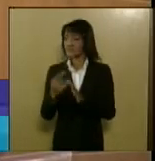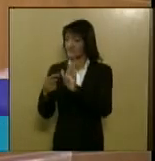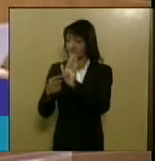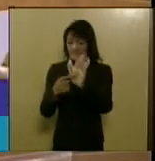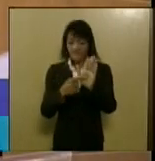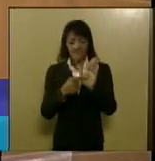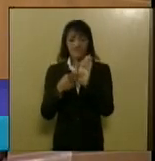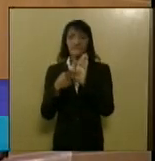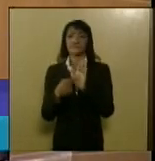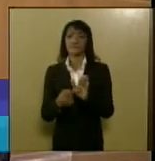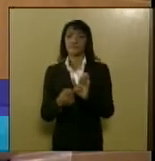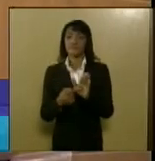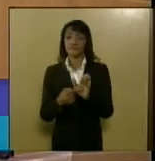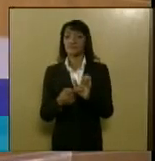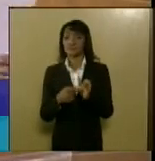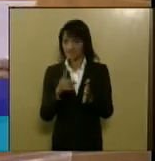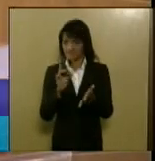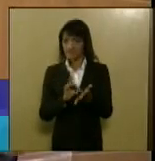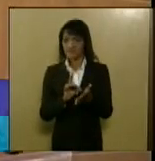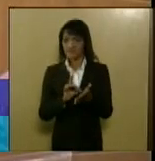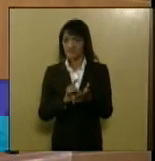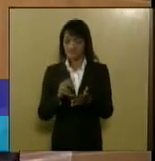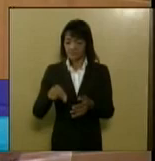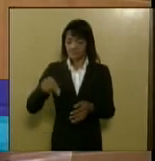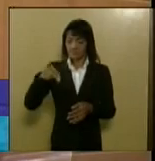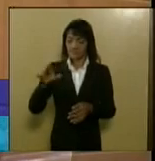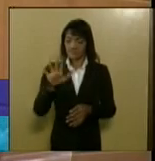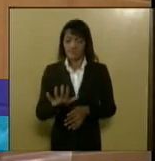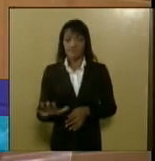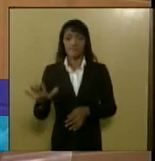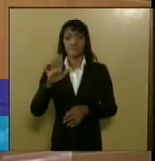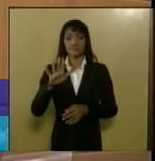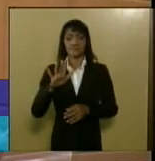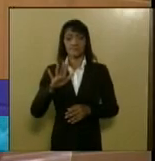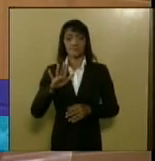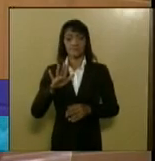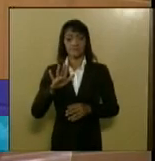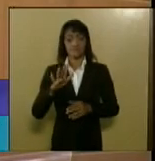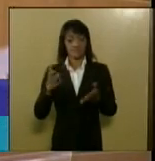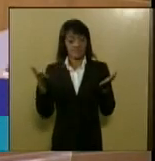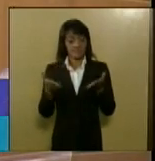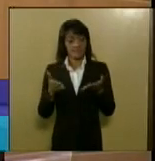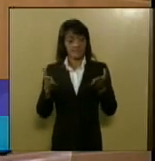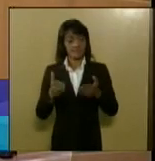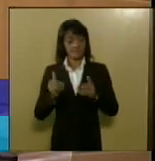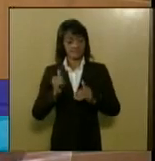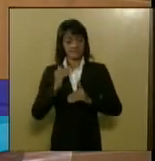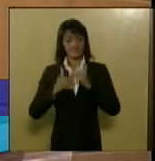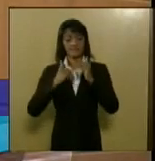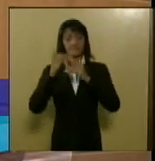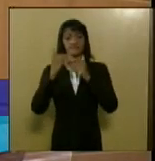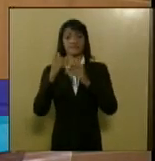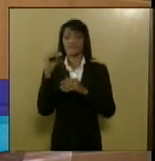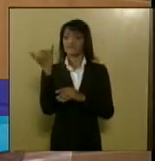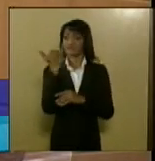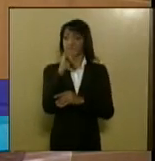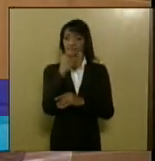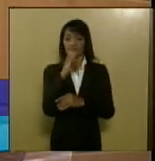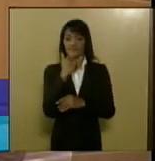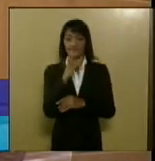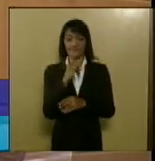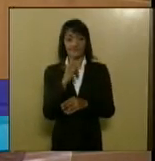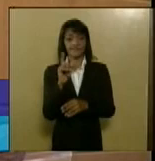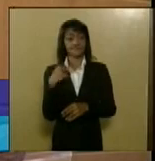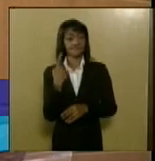o quanto o Nordeste está se desenvolvendo nessa geração de energia e o